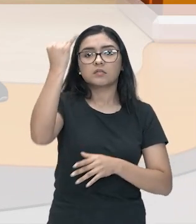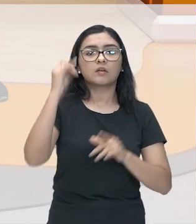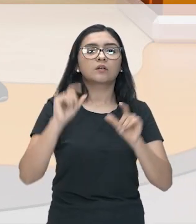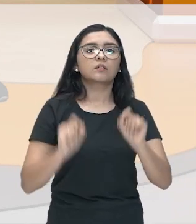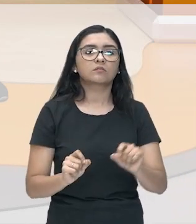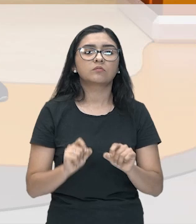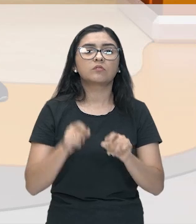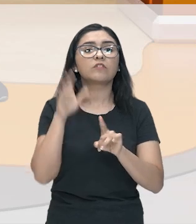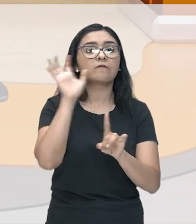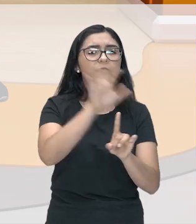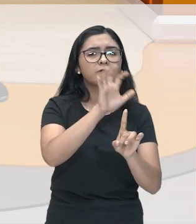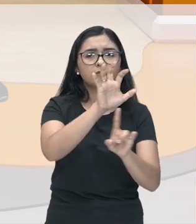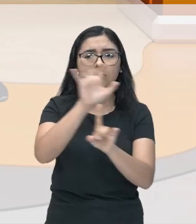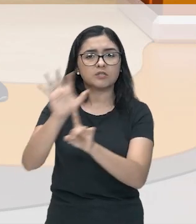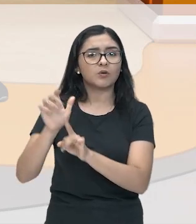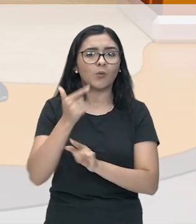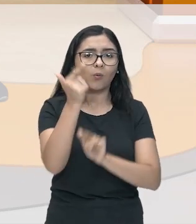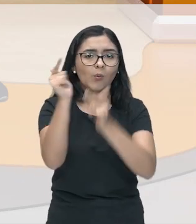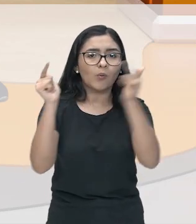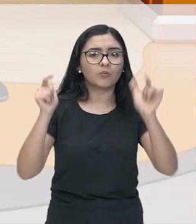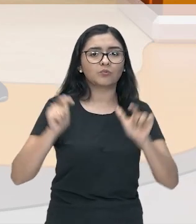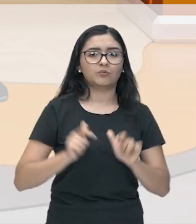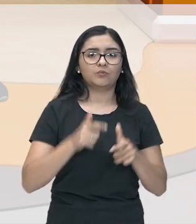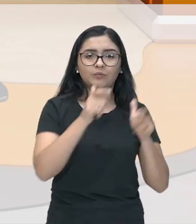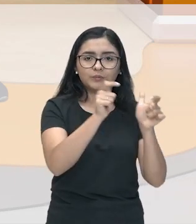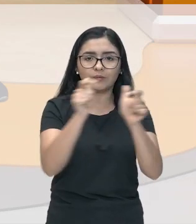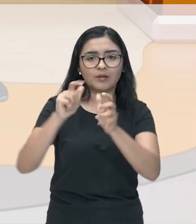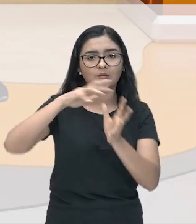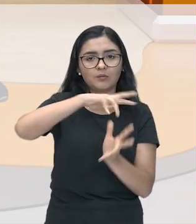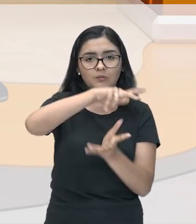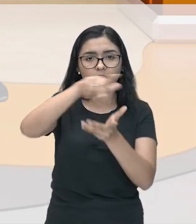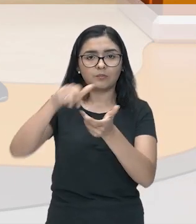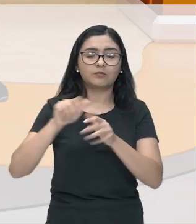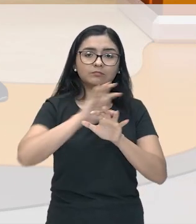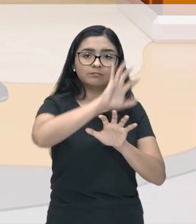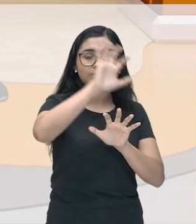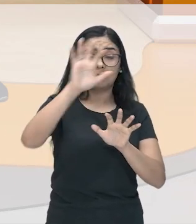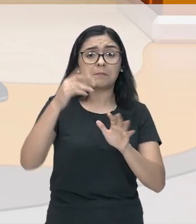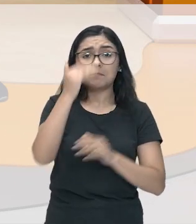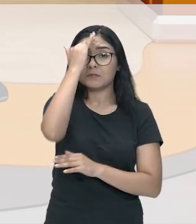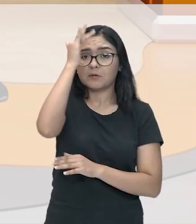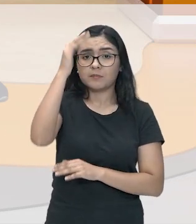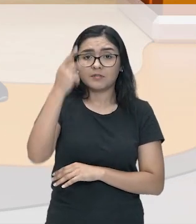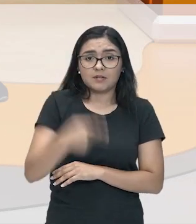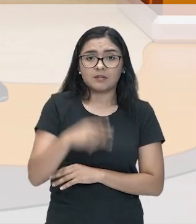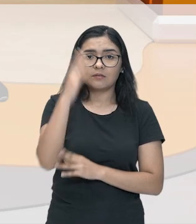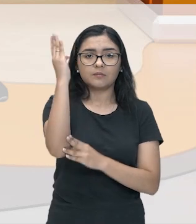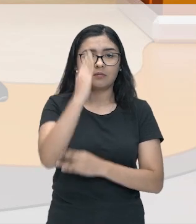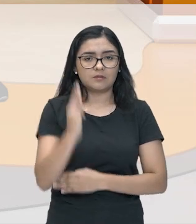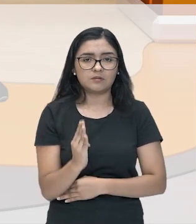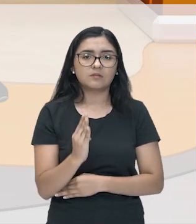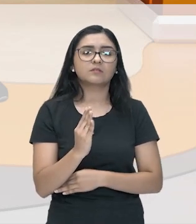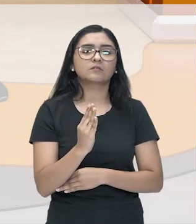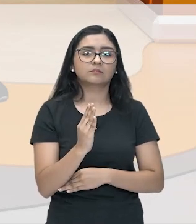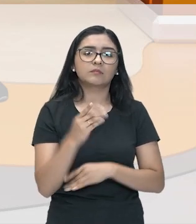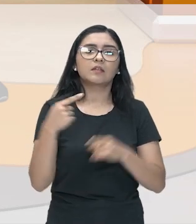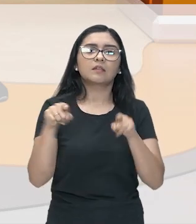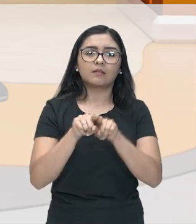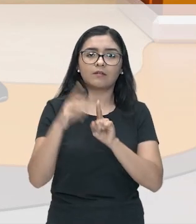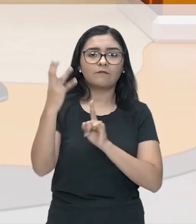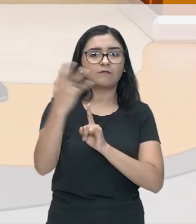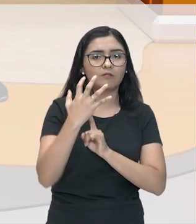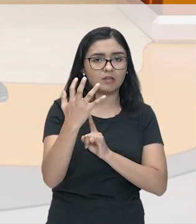influenciando muitos lugares do mundo, inclusive nós aqui no Brasil. acabou inspirando